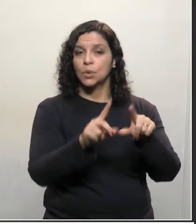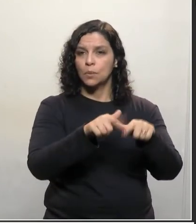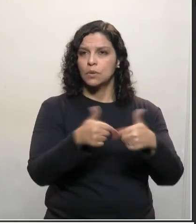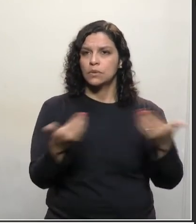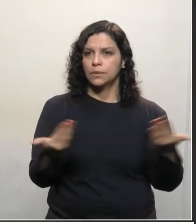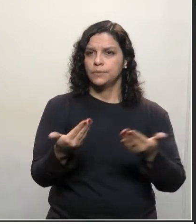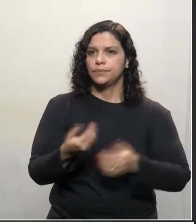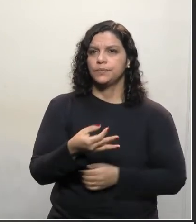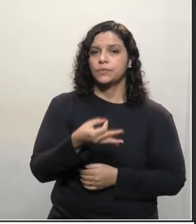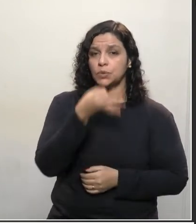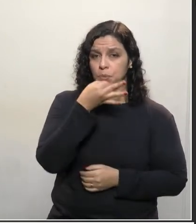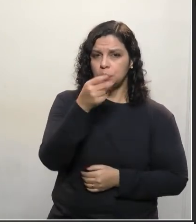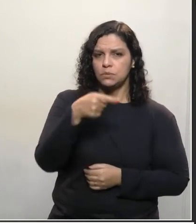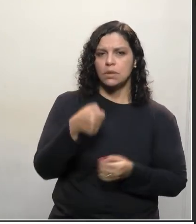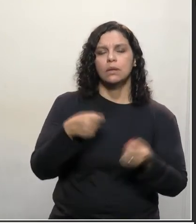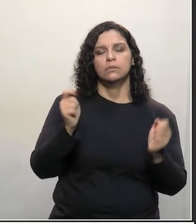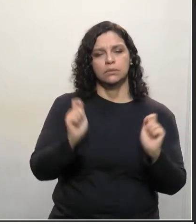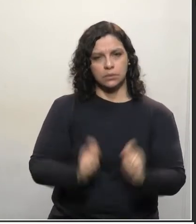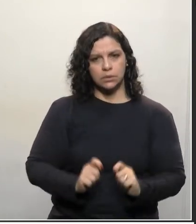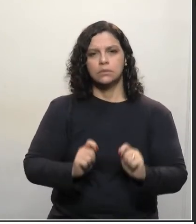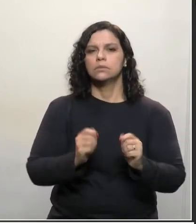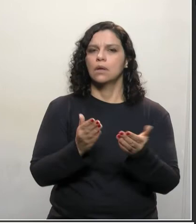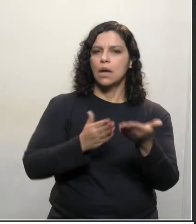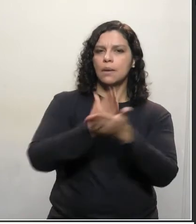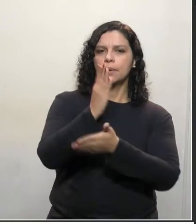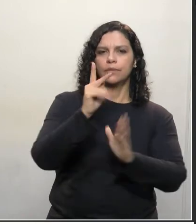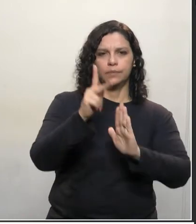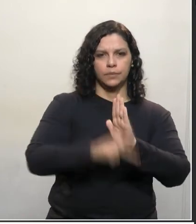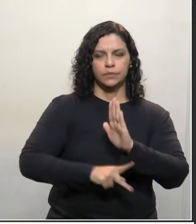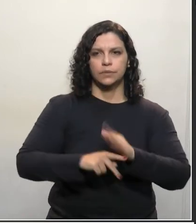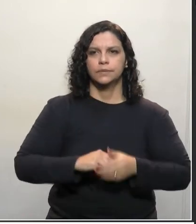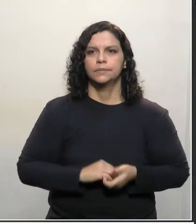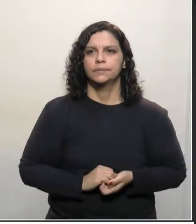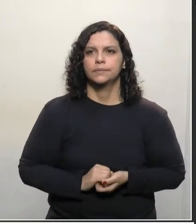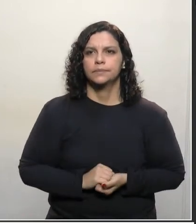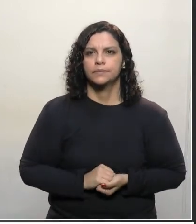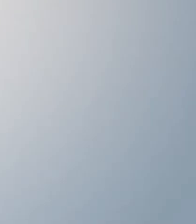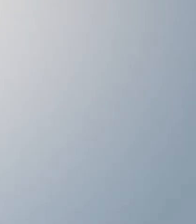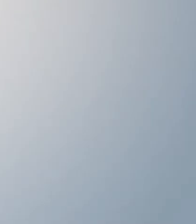portanto o nosso parecer é favorável, presidente.